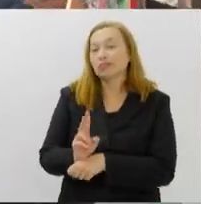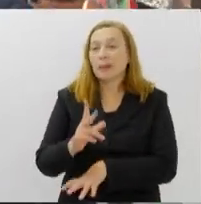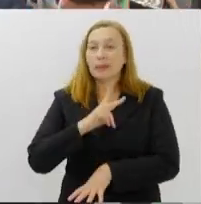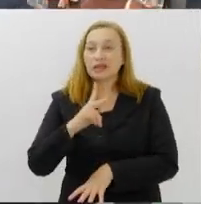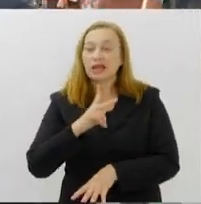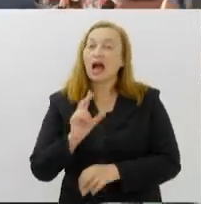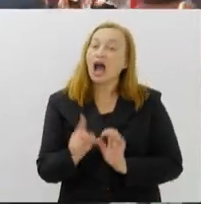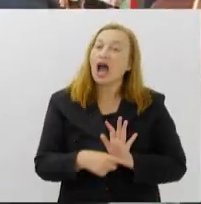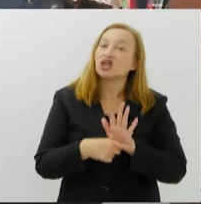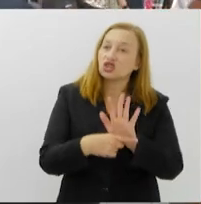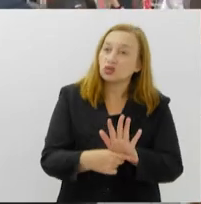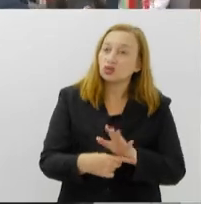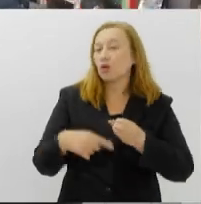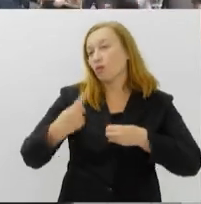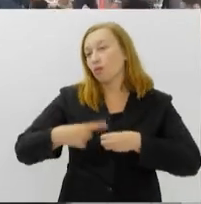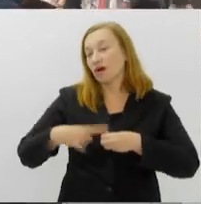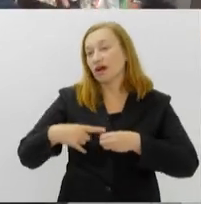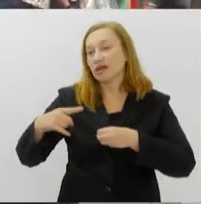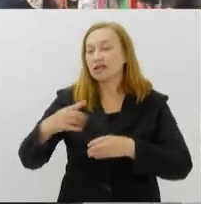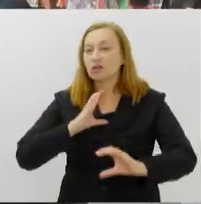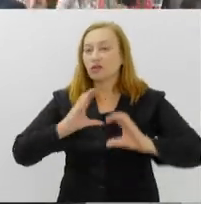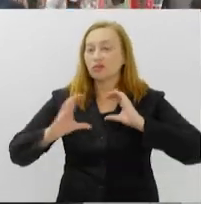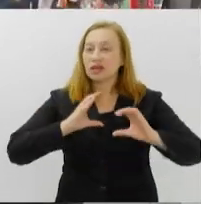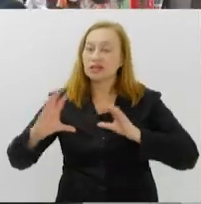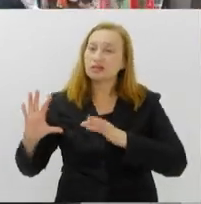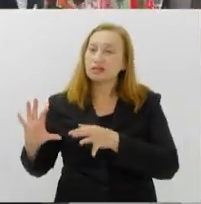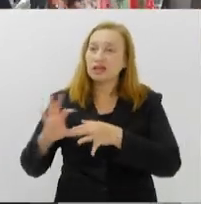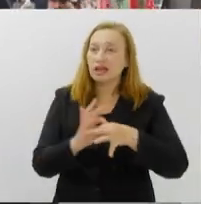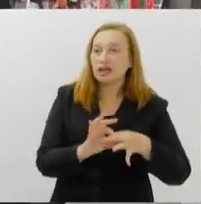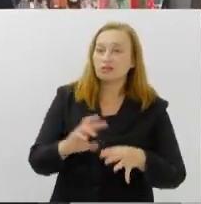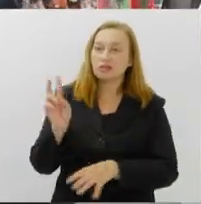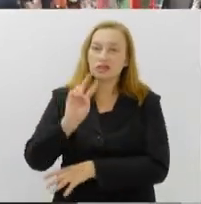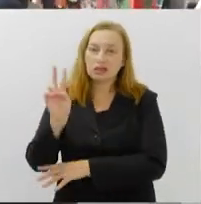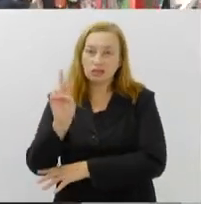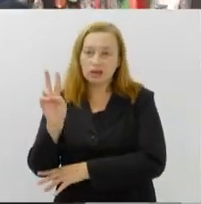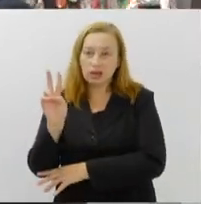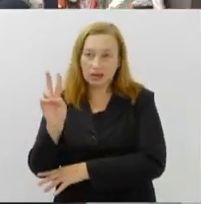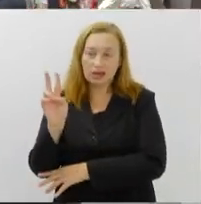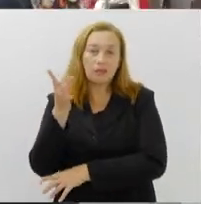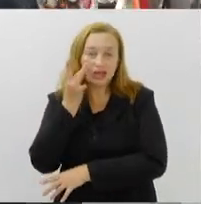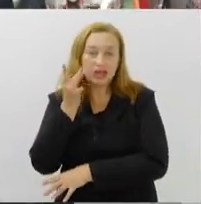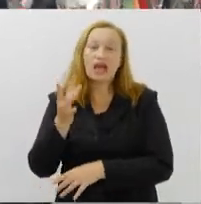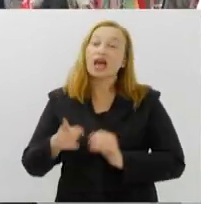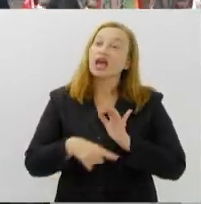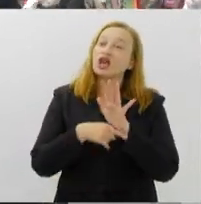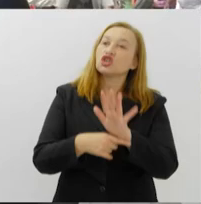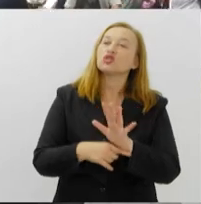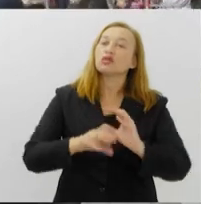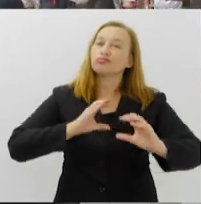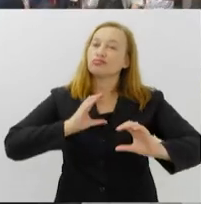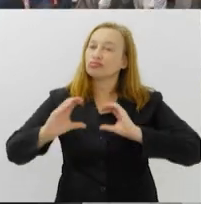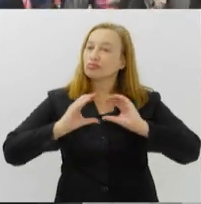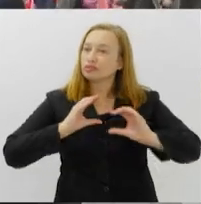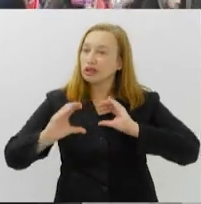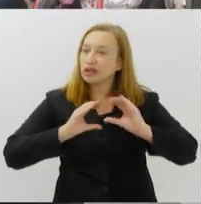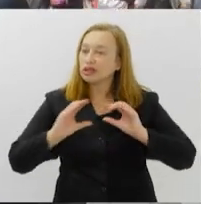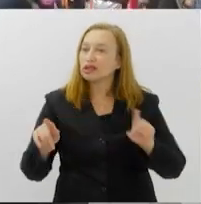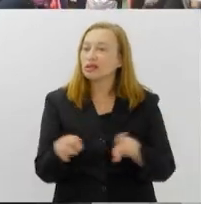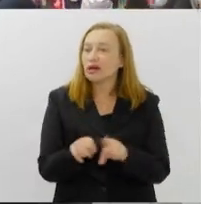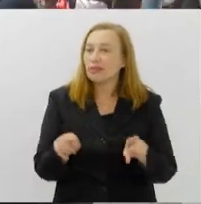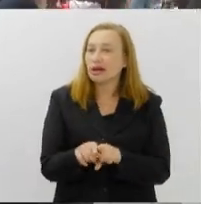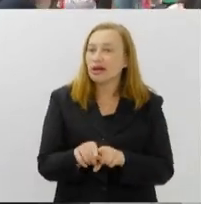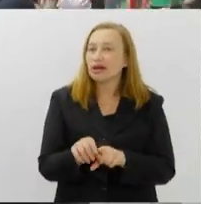E essa comunicação direta com a segurança presente, que a gente tem também, que ajuda muito com esse canal, ao mesmo tempo com o pessoal da sua